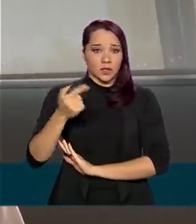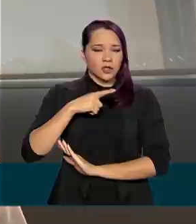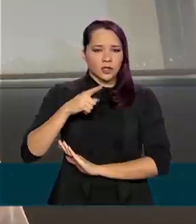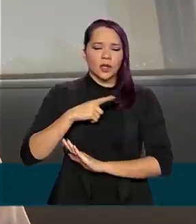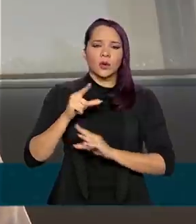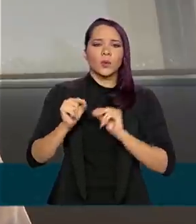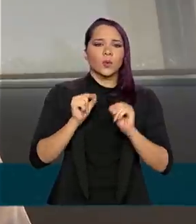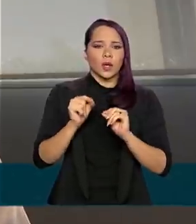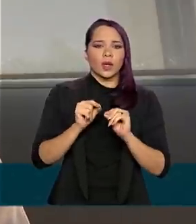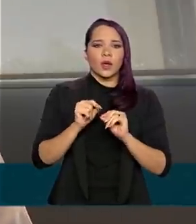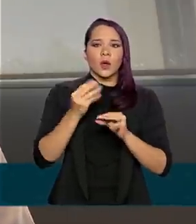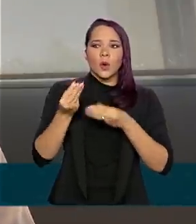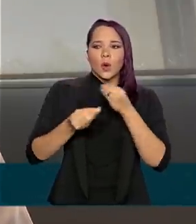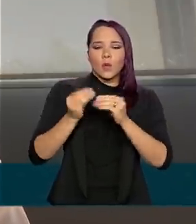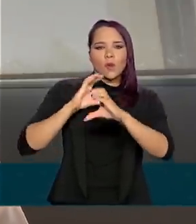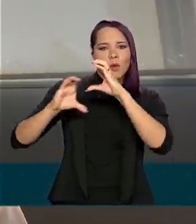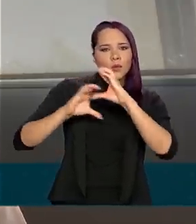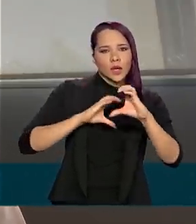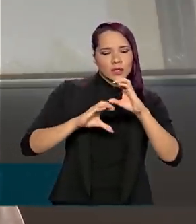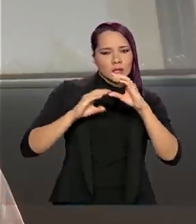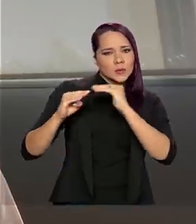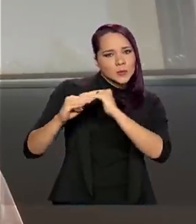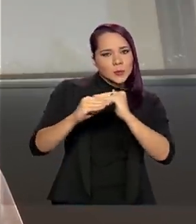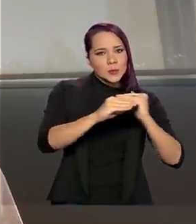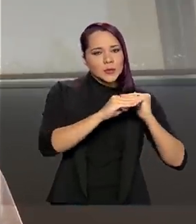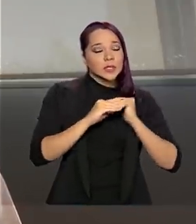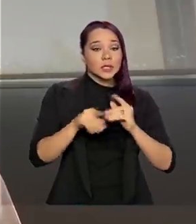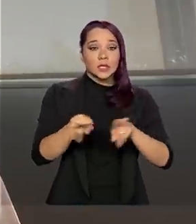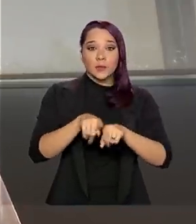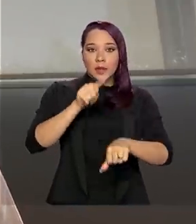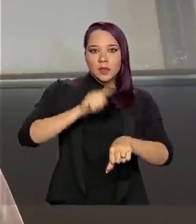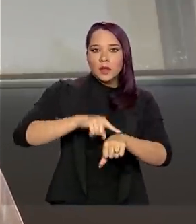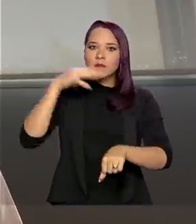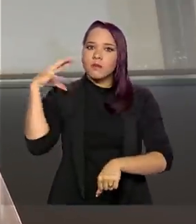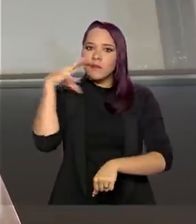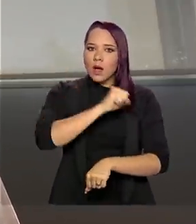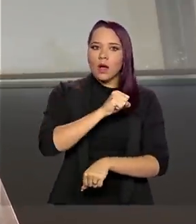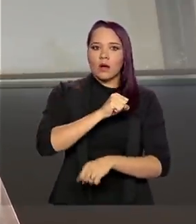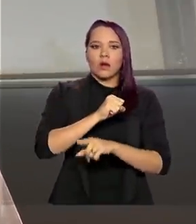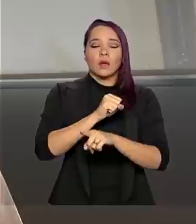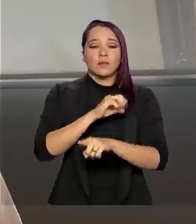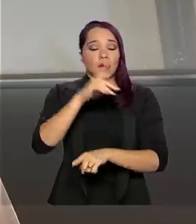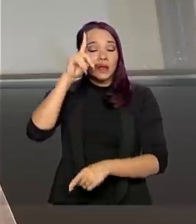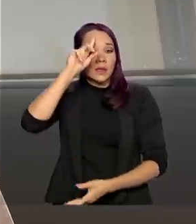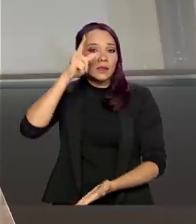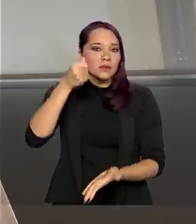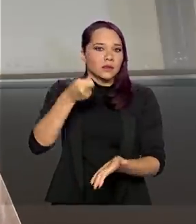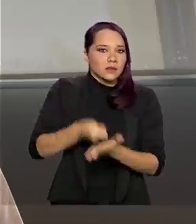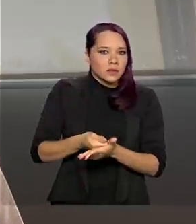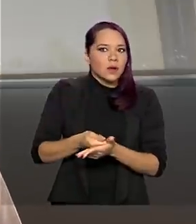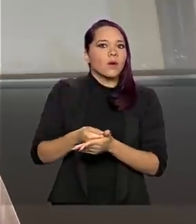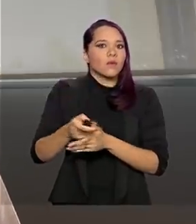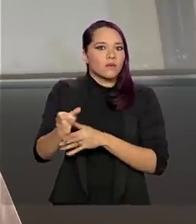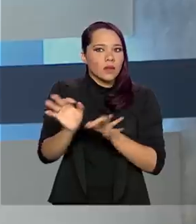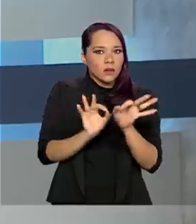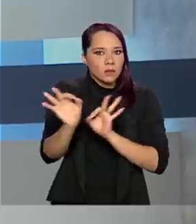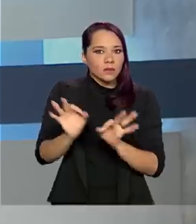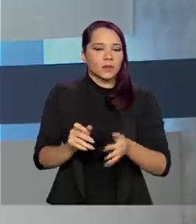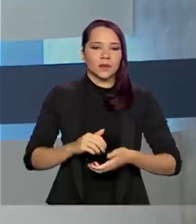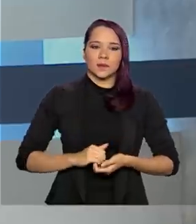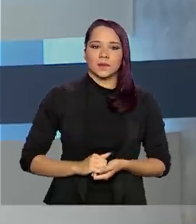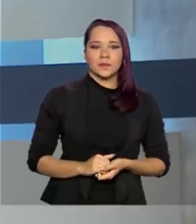padronização na forma de comunicação e um tempo rápido o suficiente para que a tomada de decisão seja realizada.